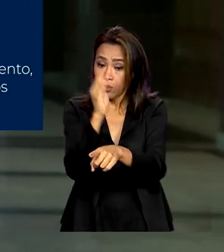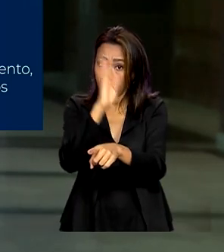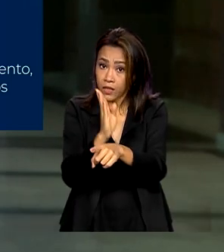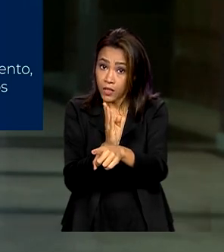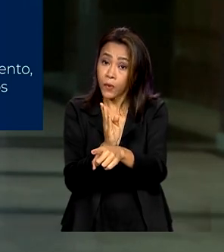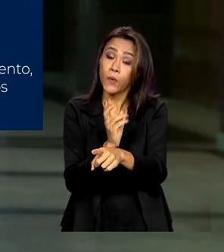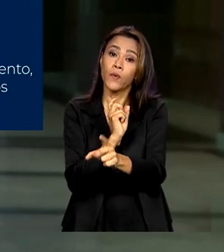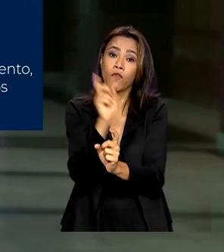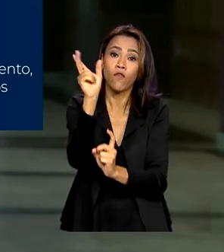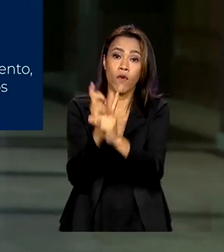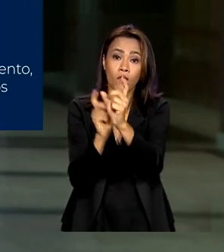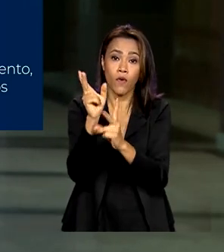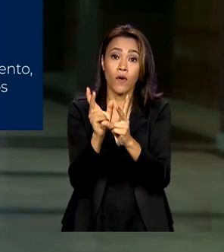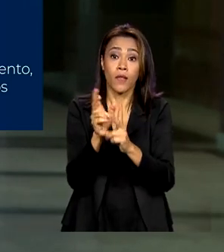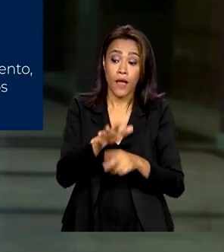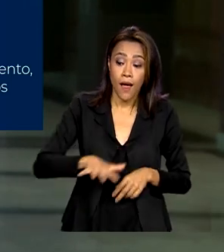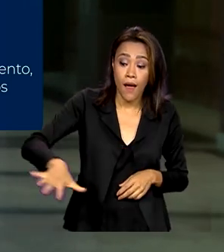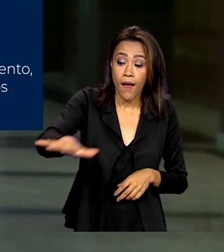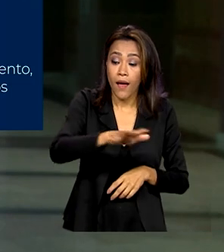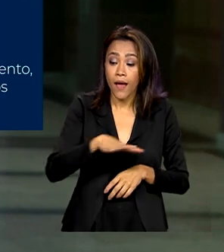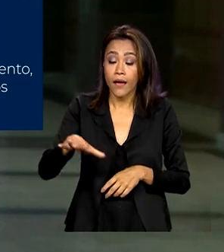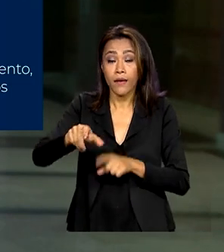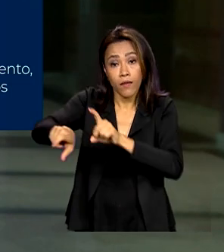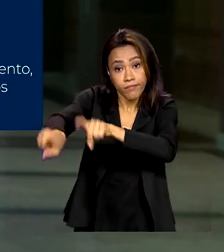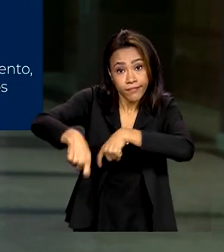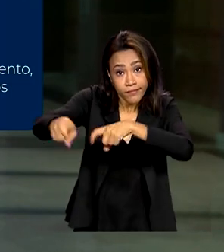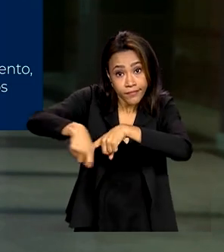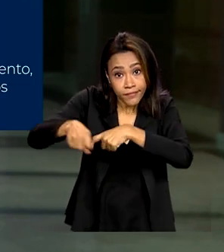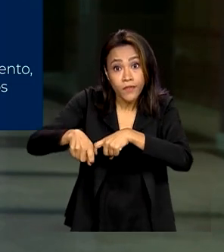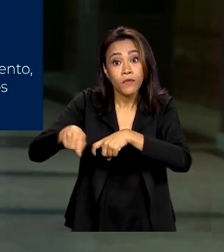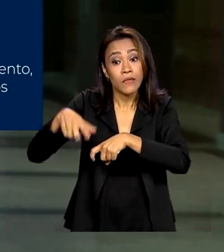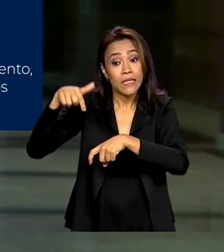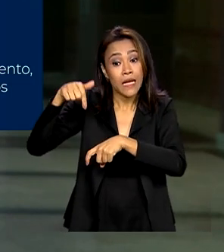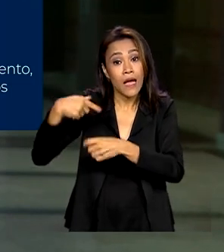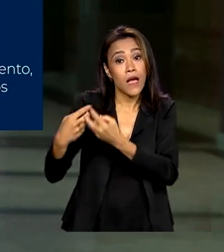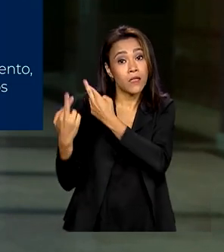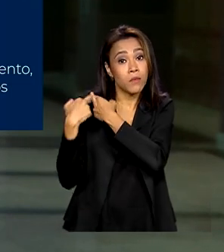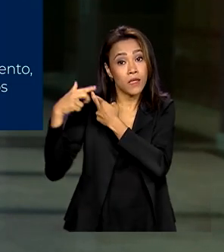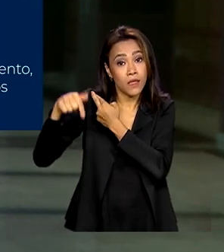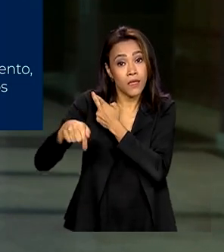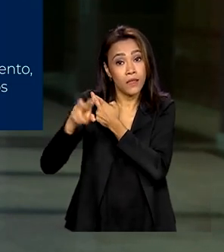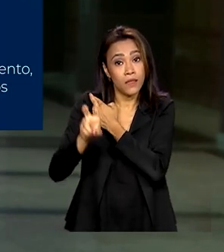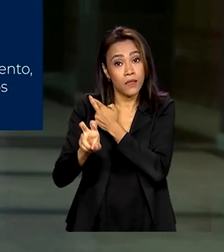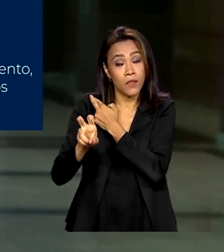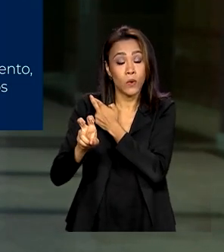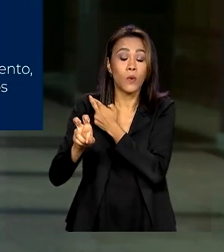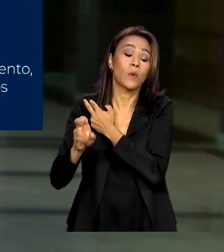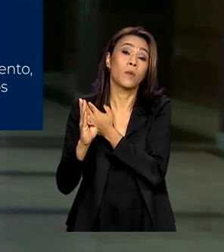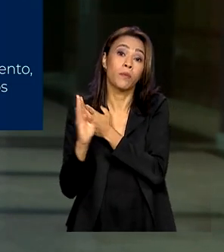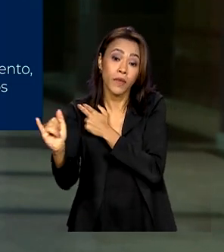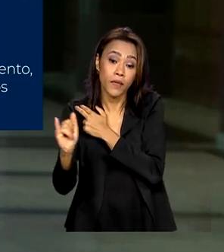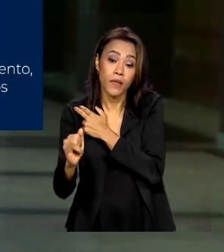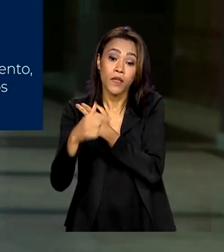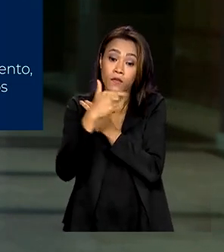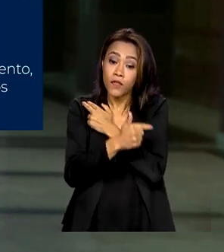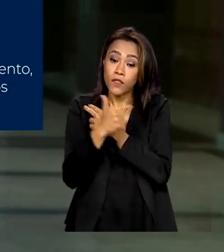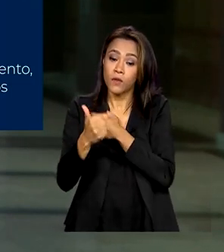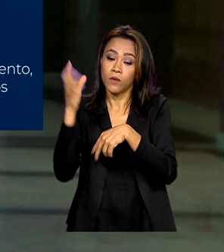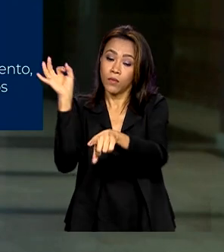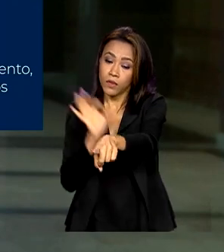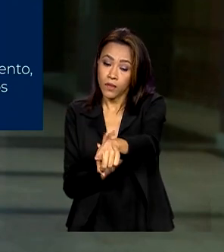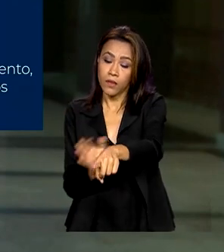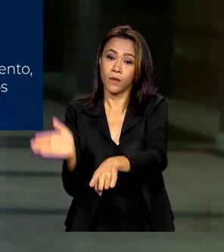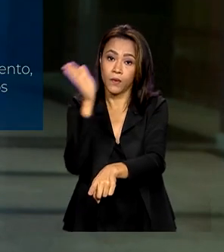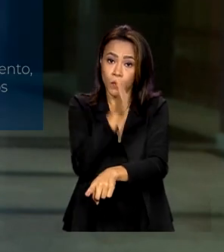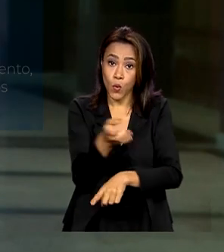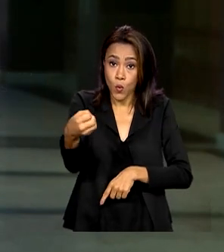agropecuária foi responsável por 75 bilhões, ou seja, 22% do valor total. Segundo o novo